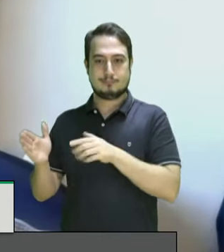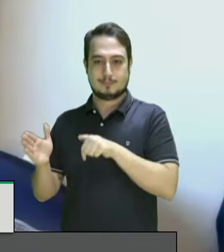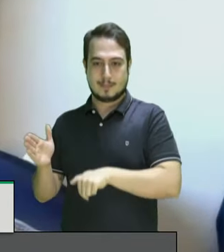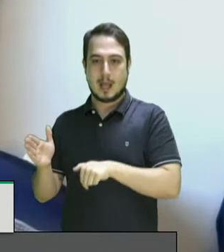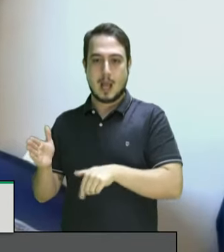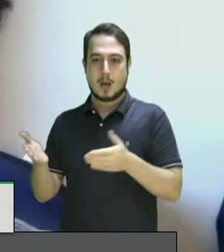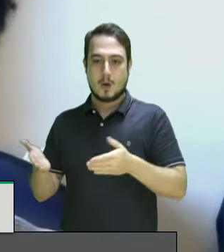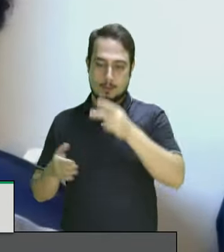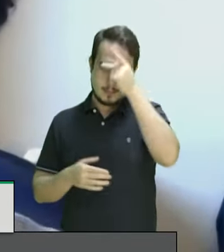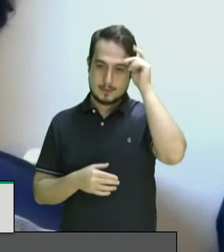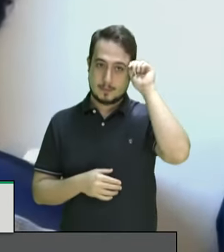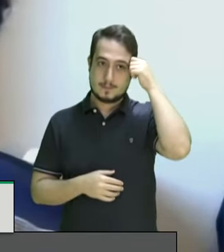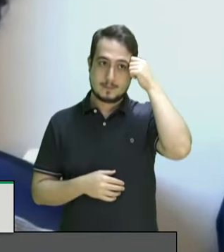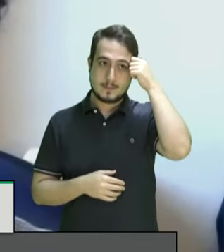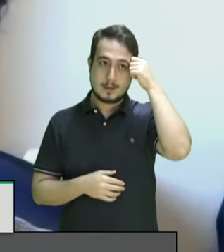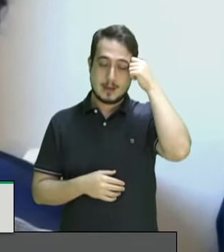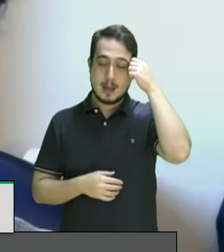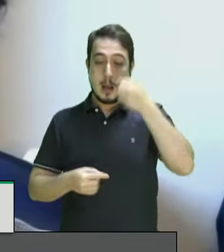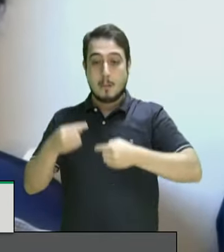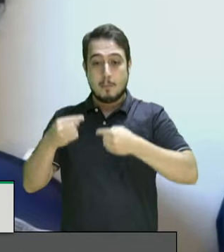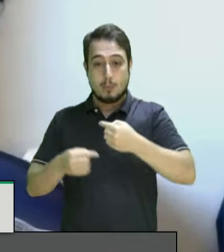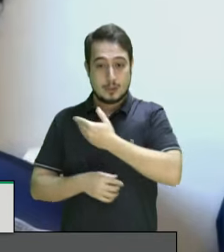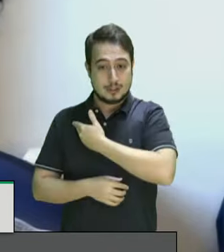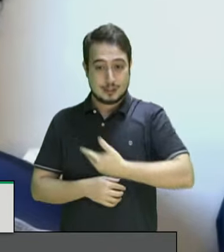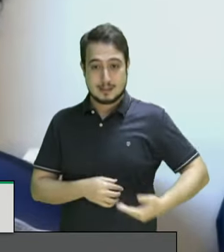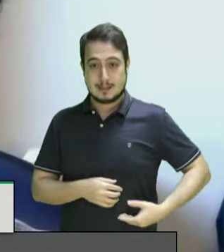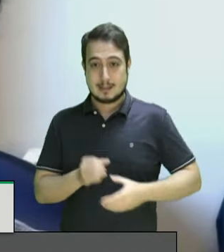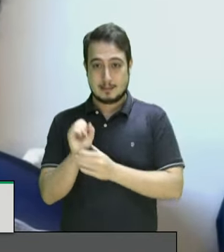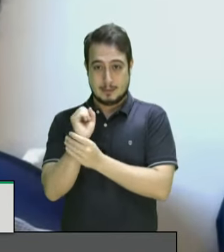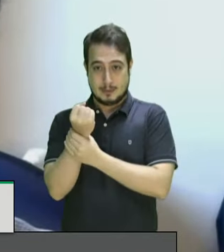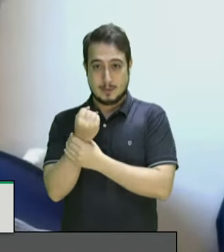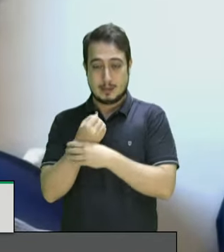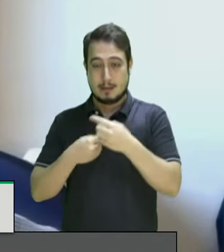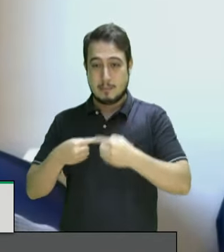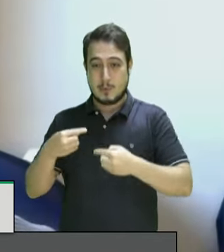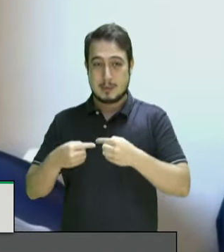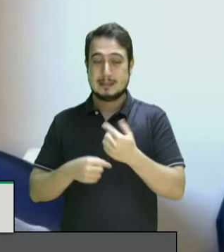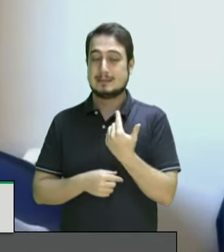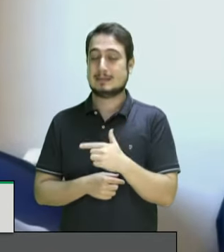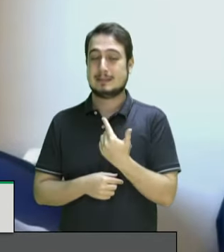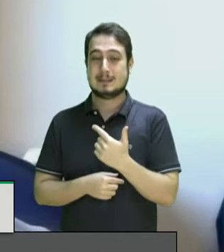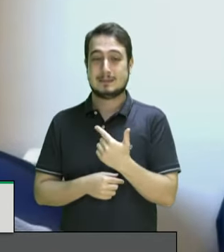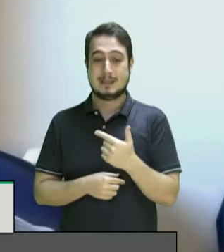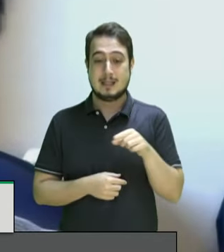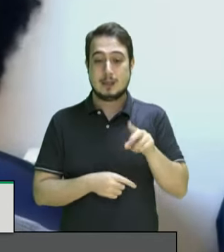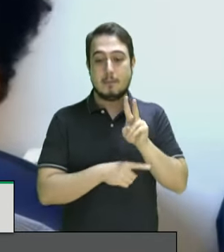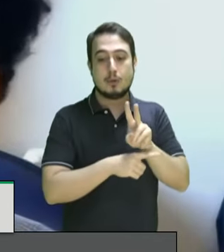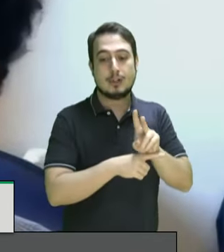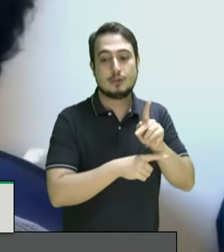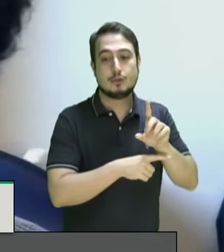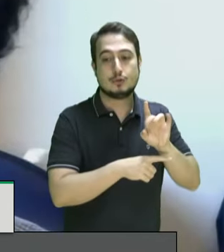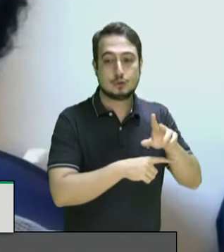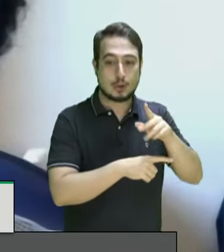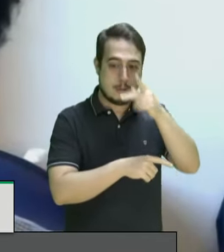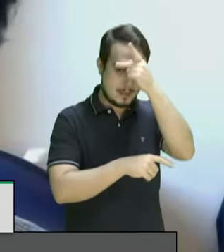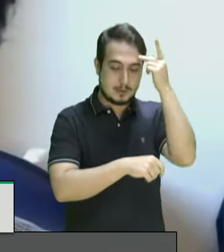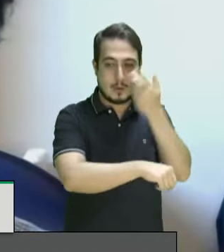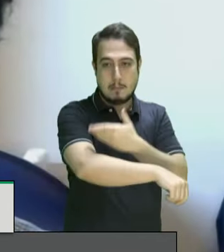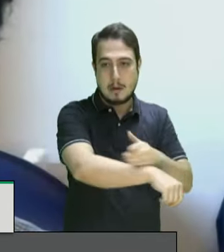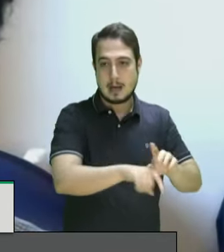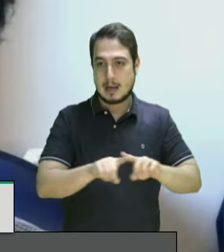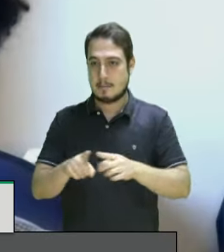então é uma política de segurança pública que tem sido uma política de segurança pública para a população branca e contra a população negra